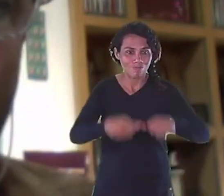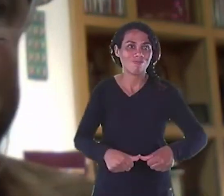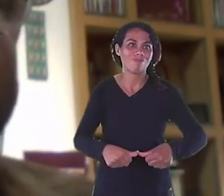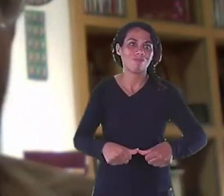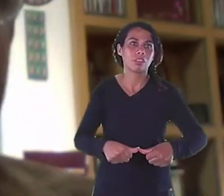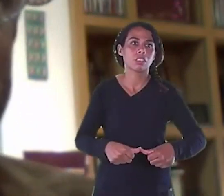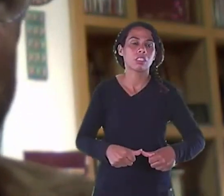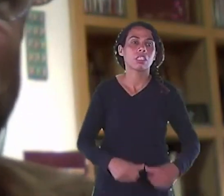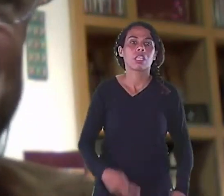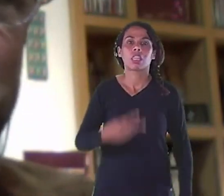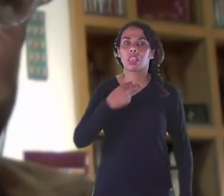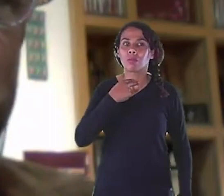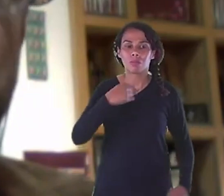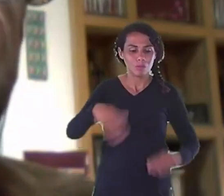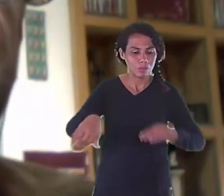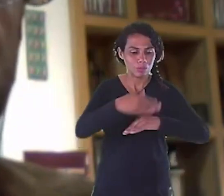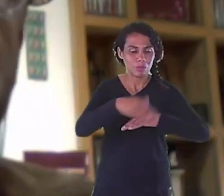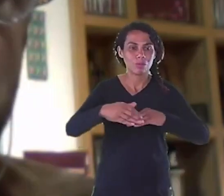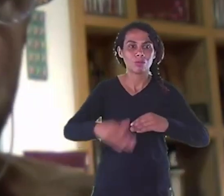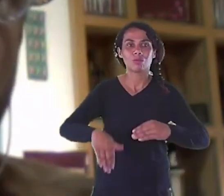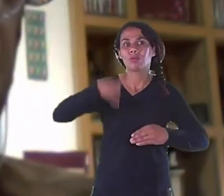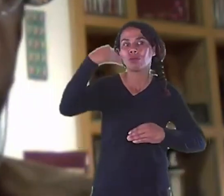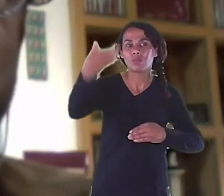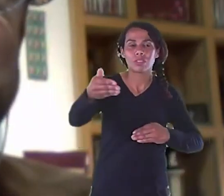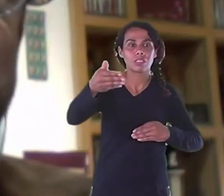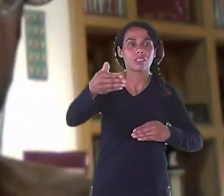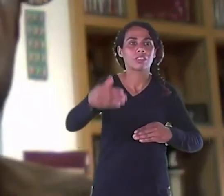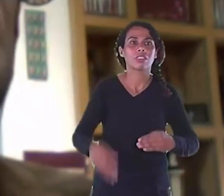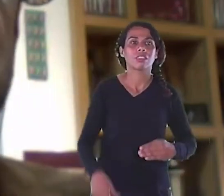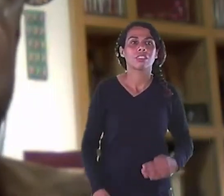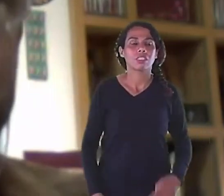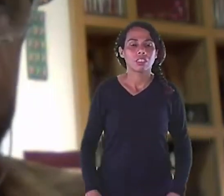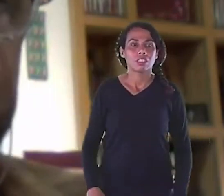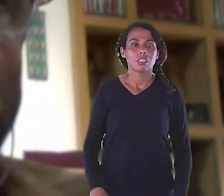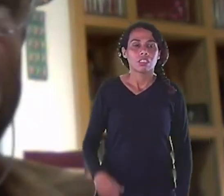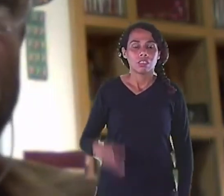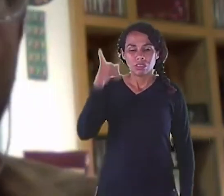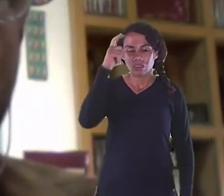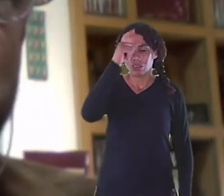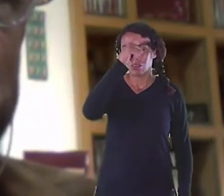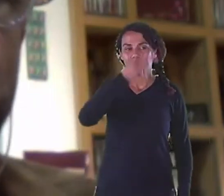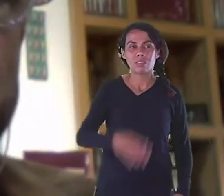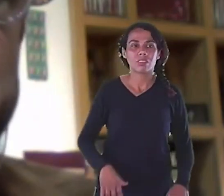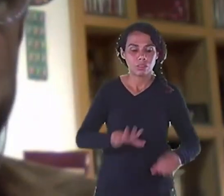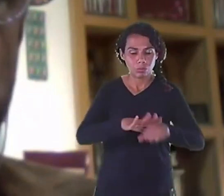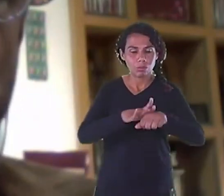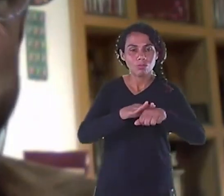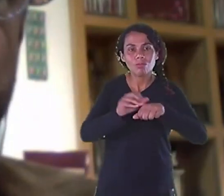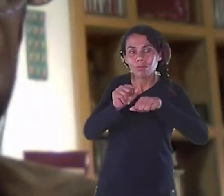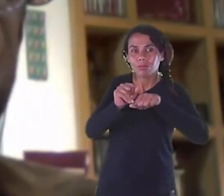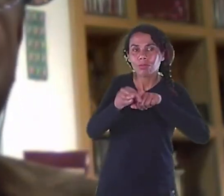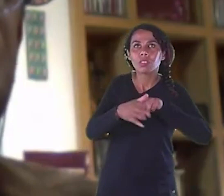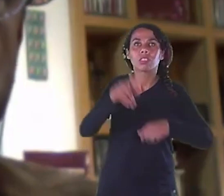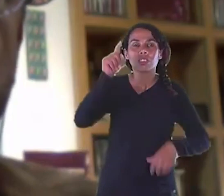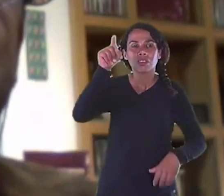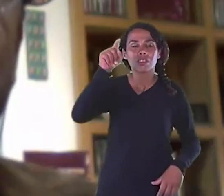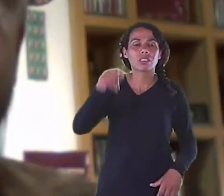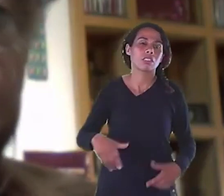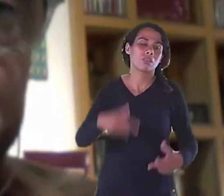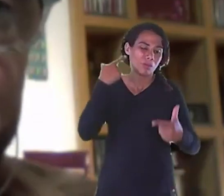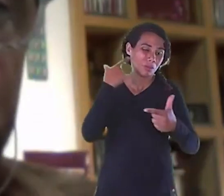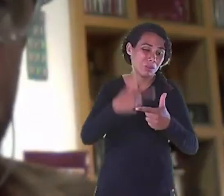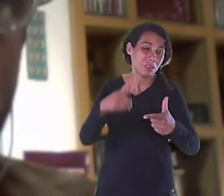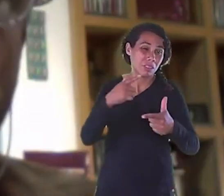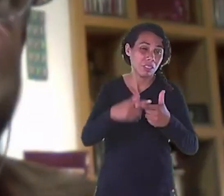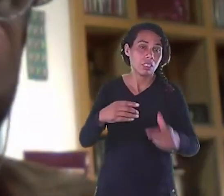Para nós Que estávamos lá Assistindo Era um terror Porque parecia Que era uma despedida Então muitas vezes Eu não sabia Se eu ia